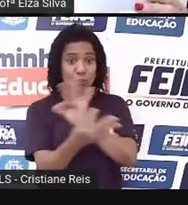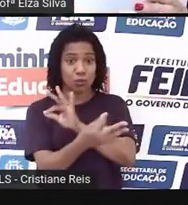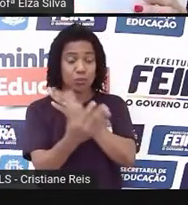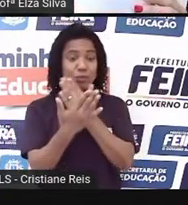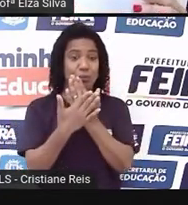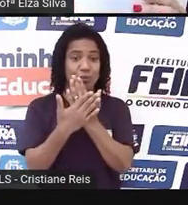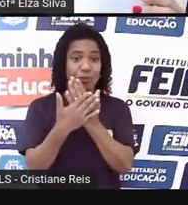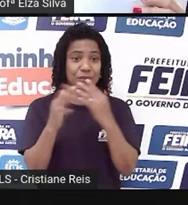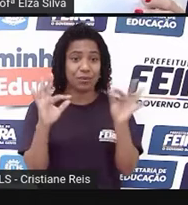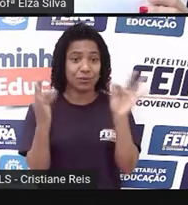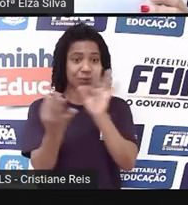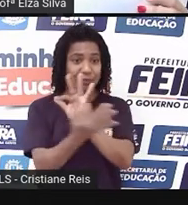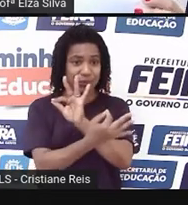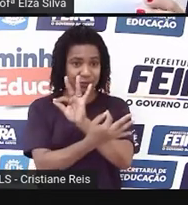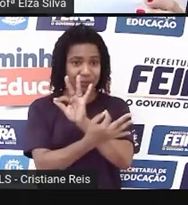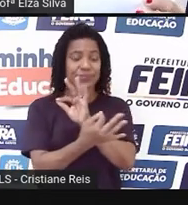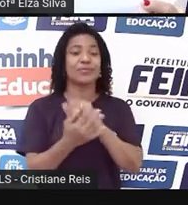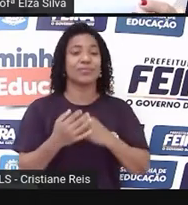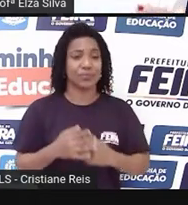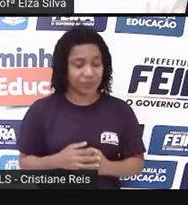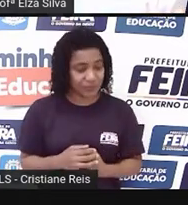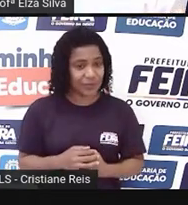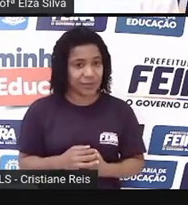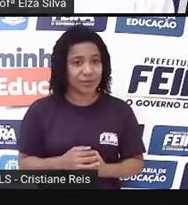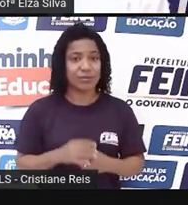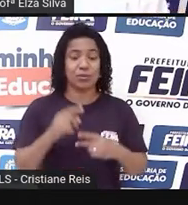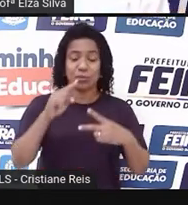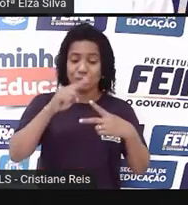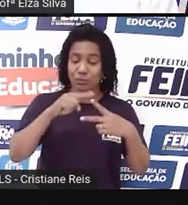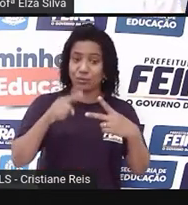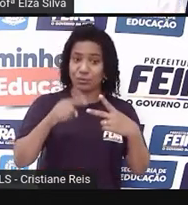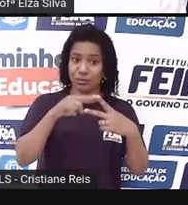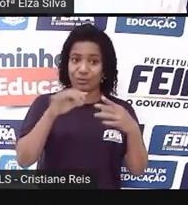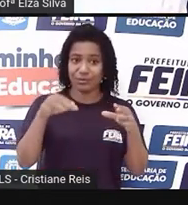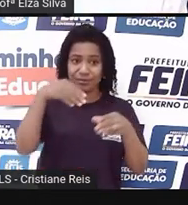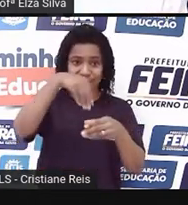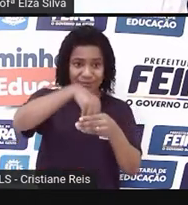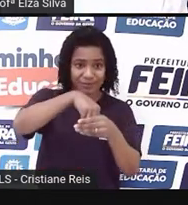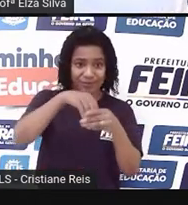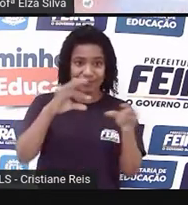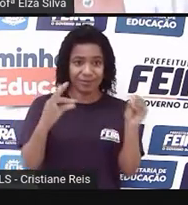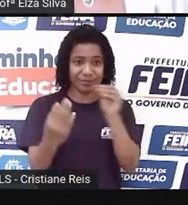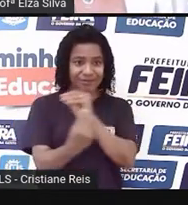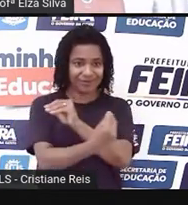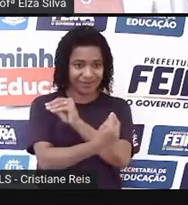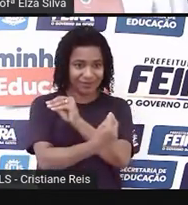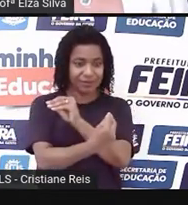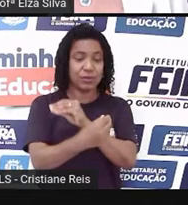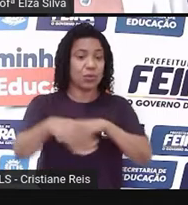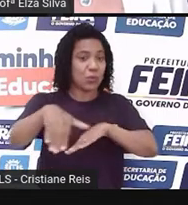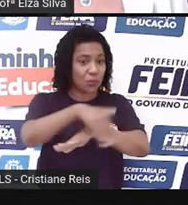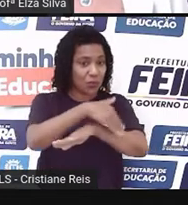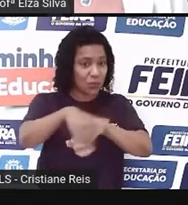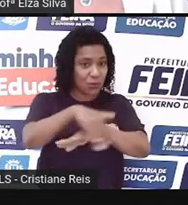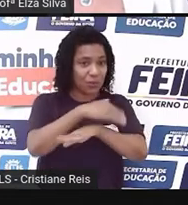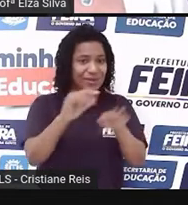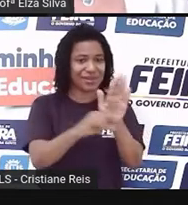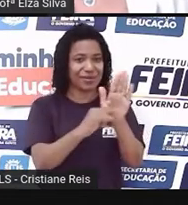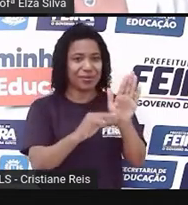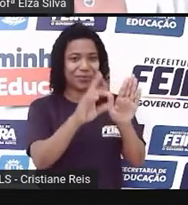remetente, sender, quanto o destinatário, recipient. Ok? And here,